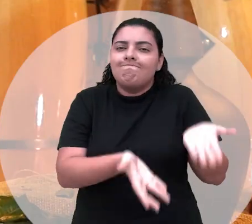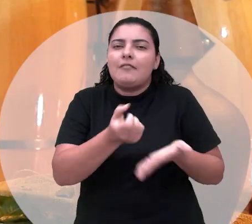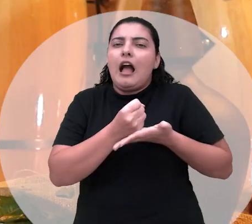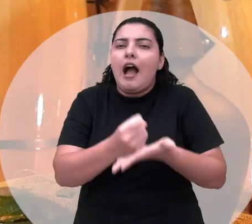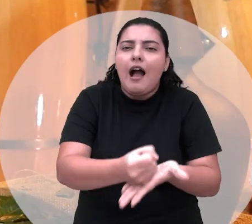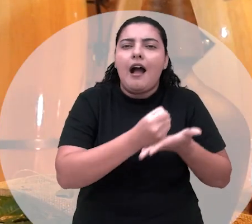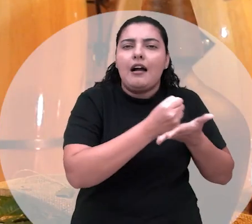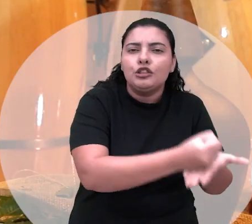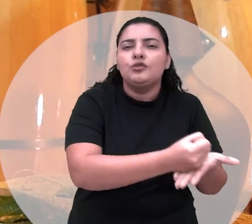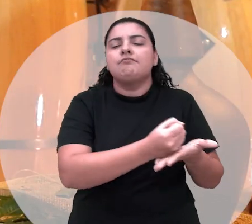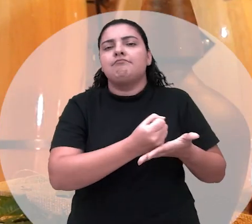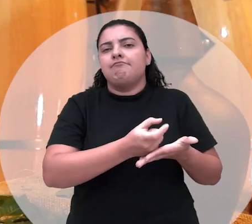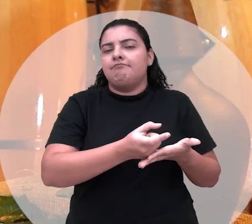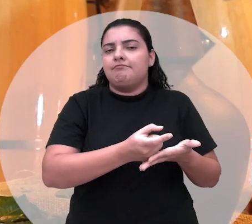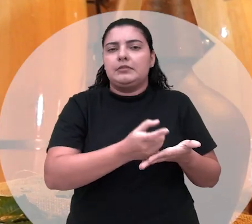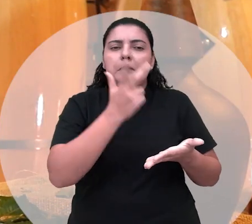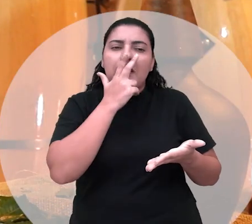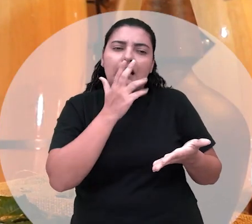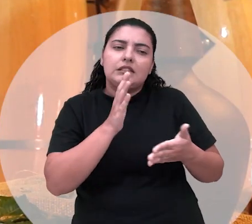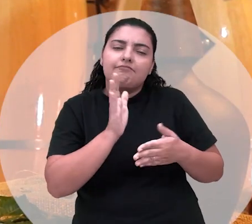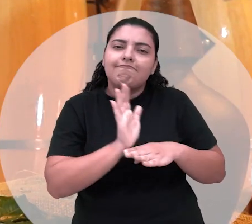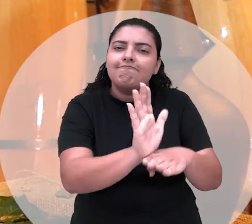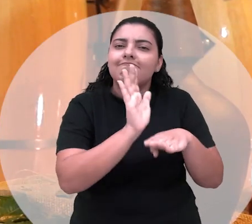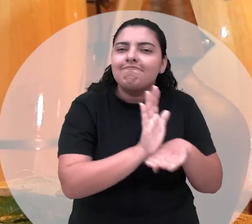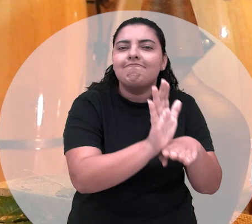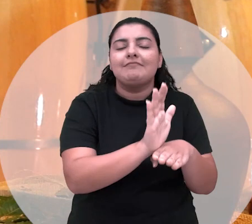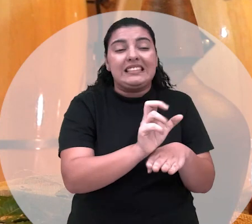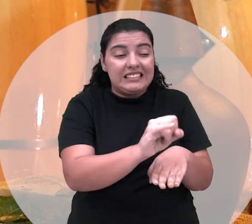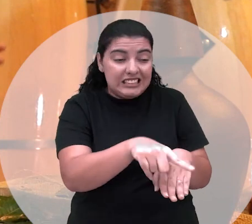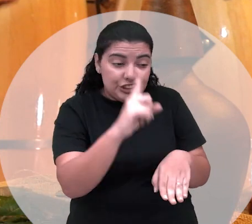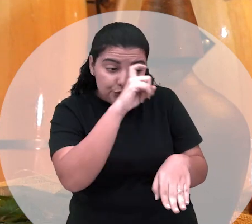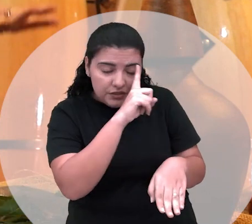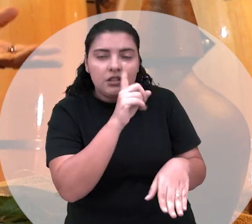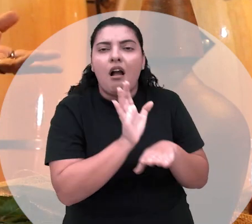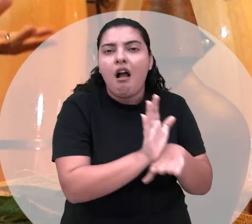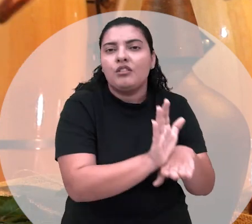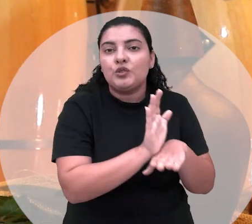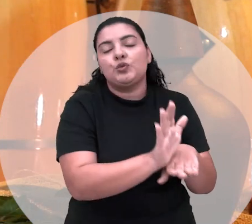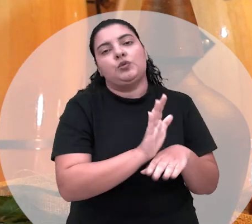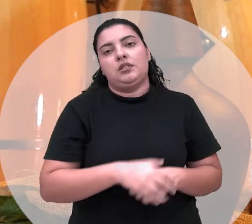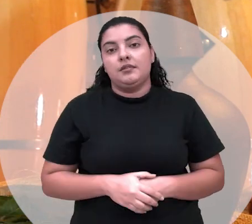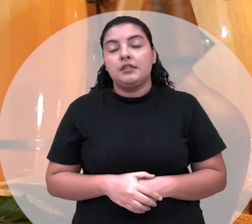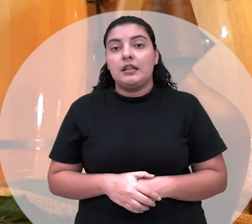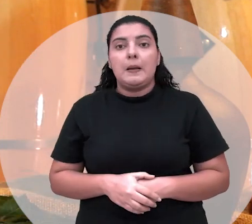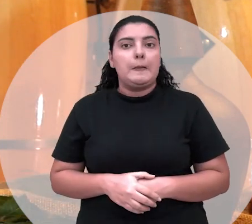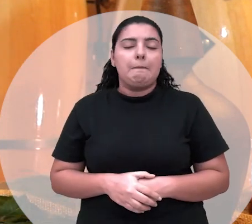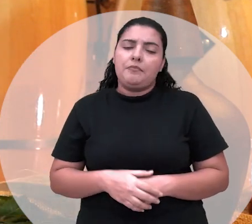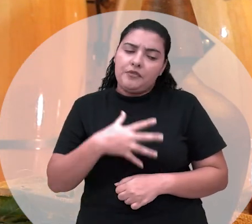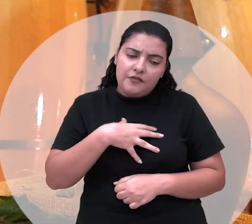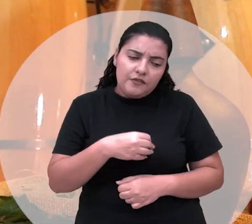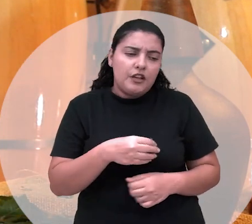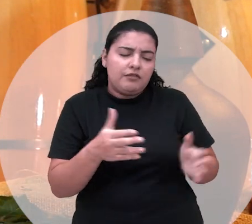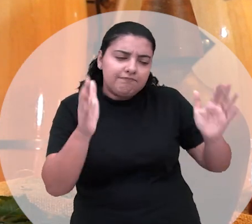ele tem que lapidar aquele diamante que chega bruto essa é a obrigação de uma mãe quando bota um filho no mundo ela vai